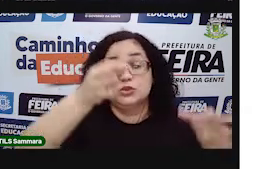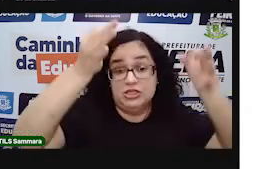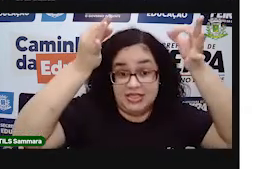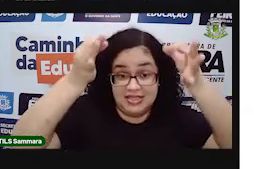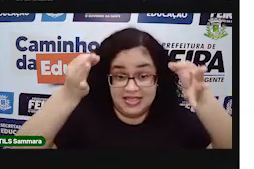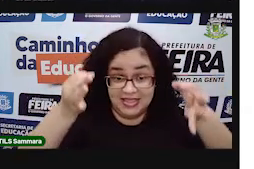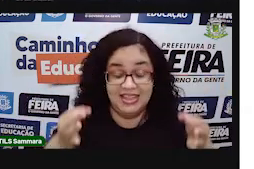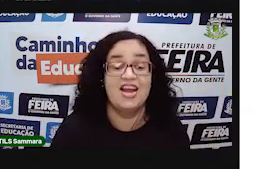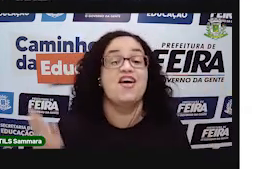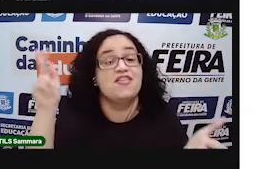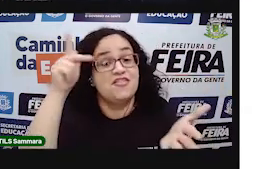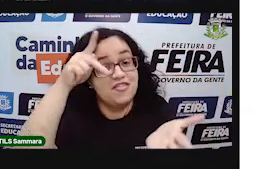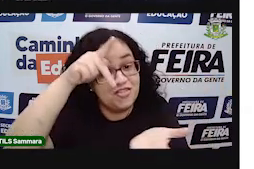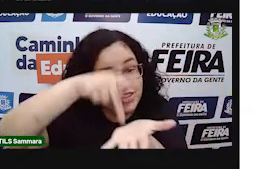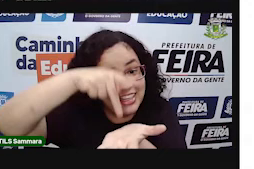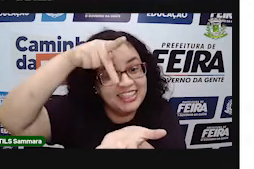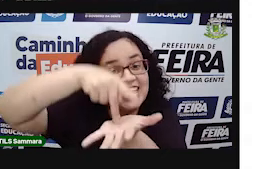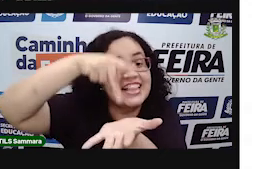correta?